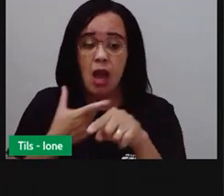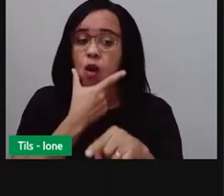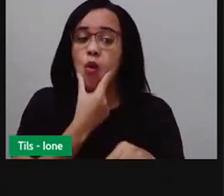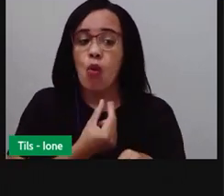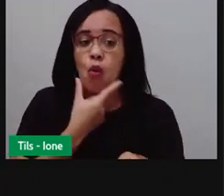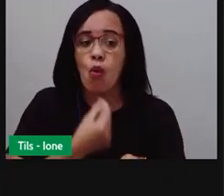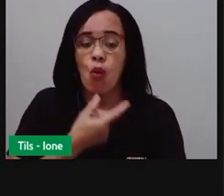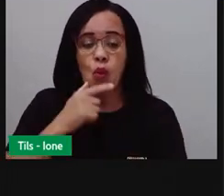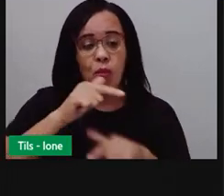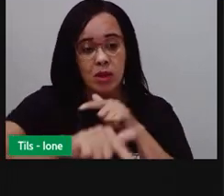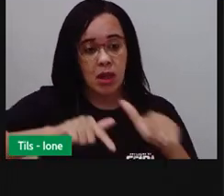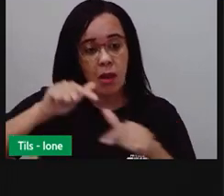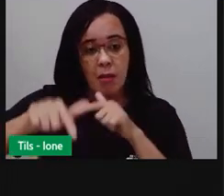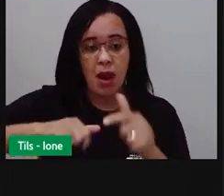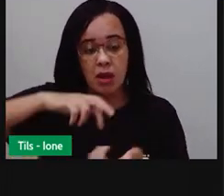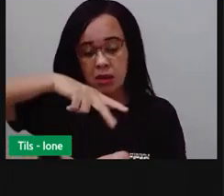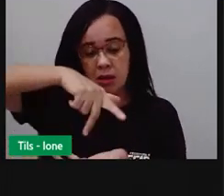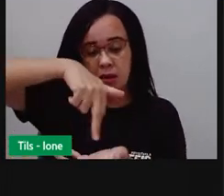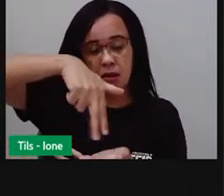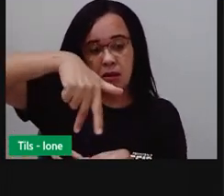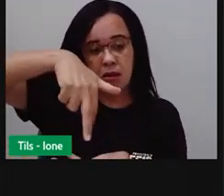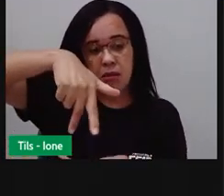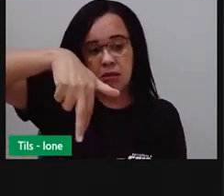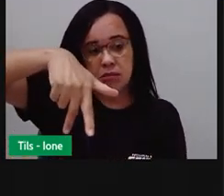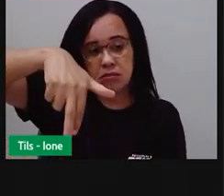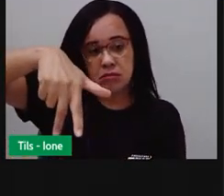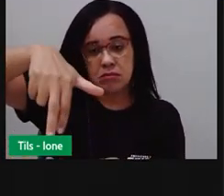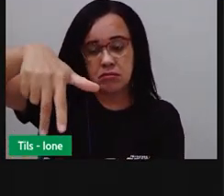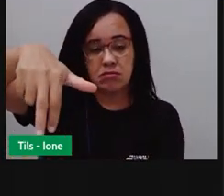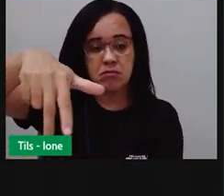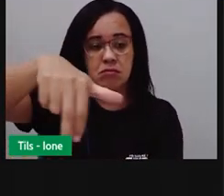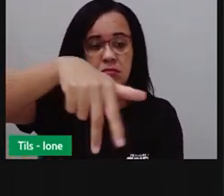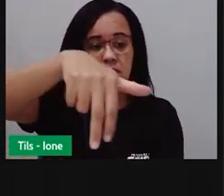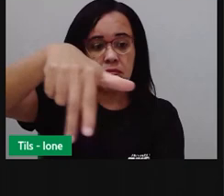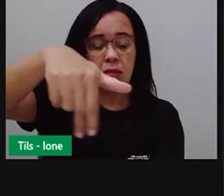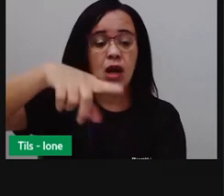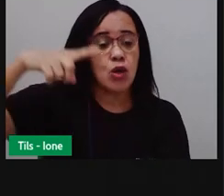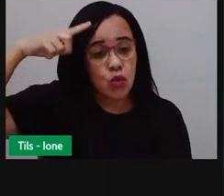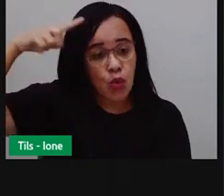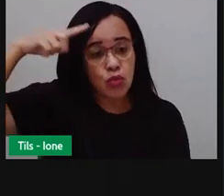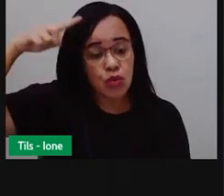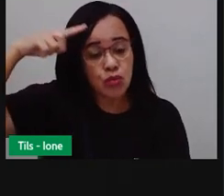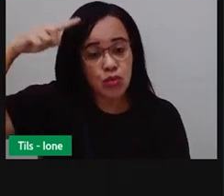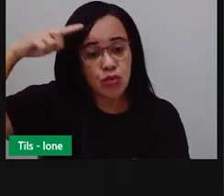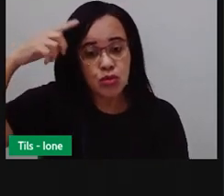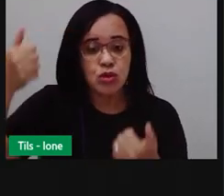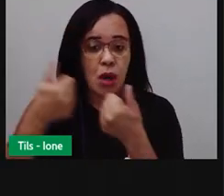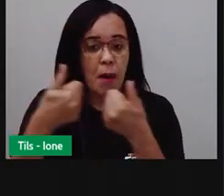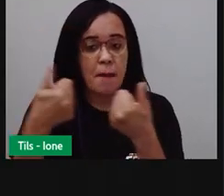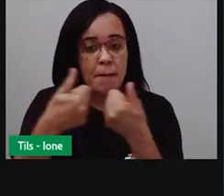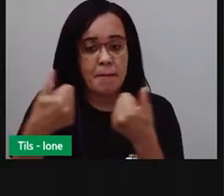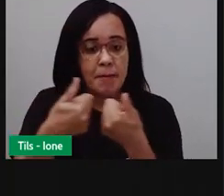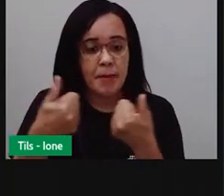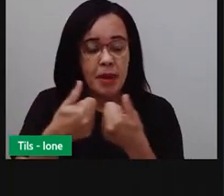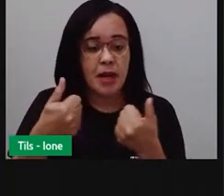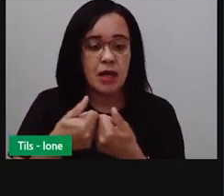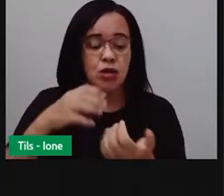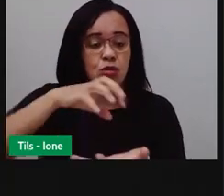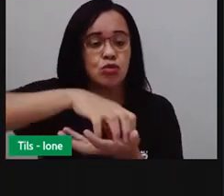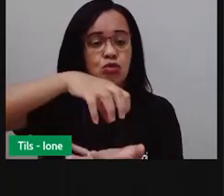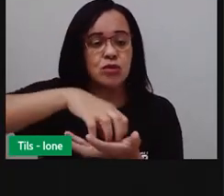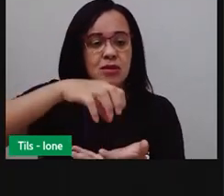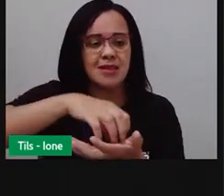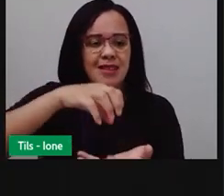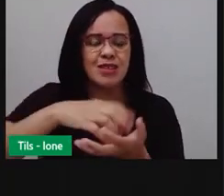religiosamente até próximo ao setor de artesanato do centro de abastecimento. A esquina onde Zé